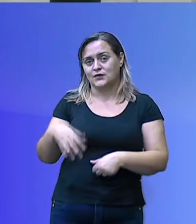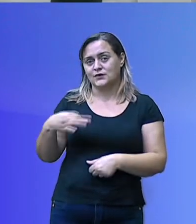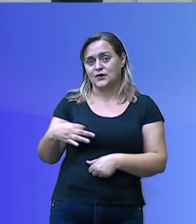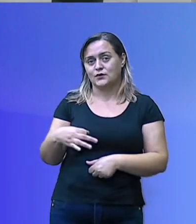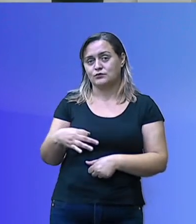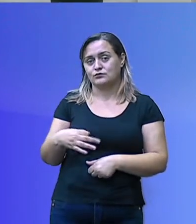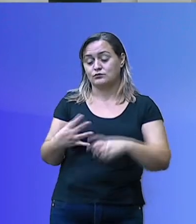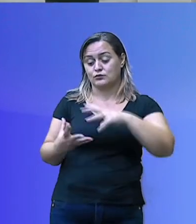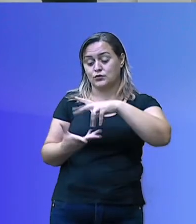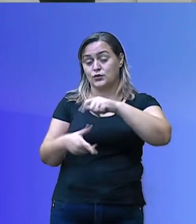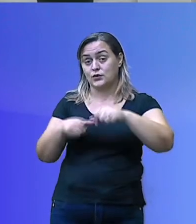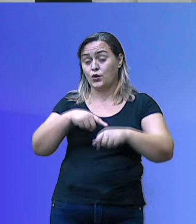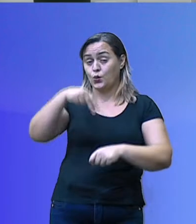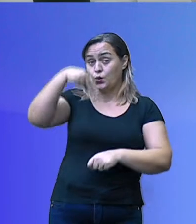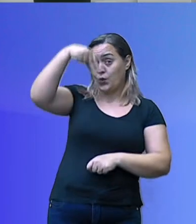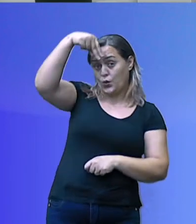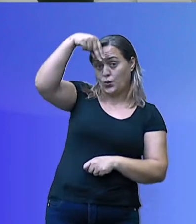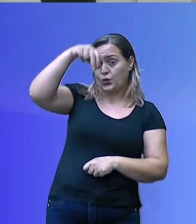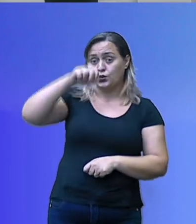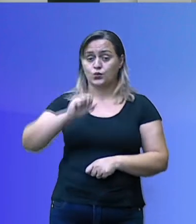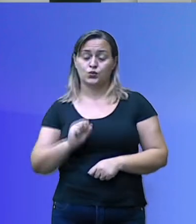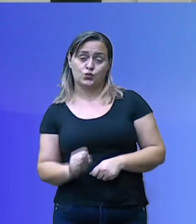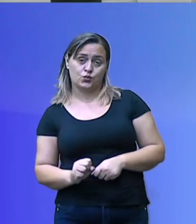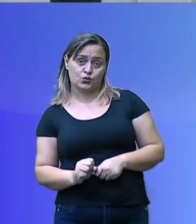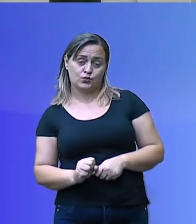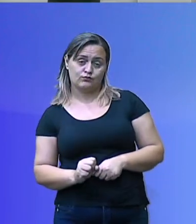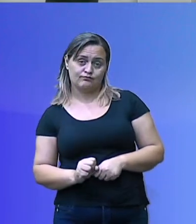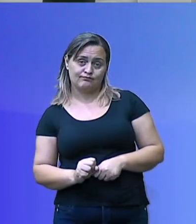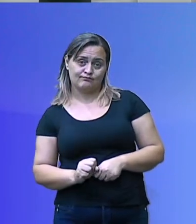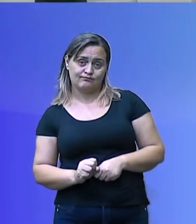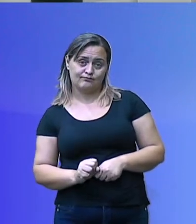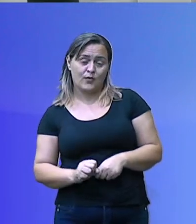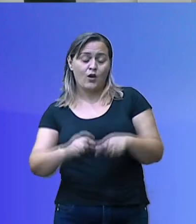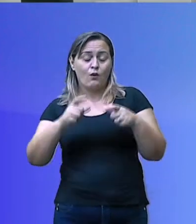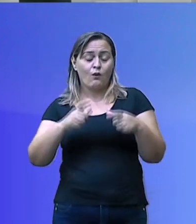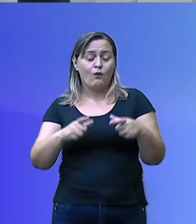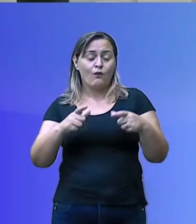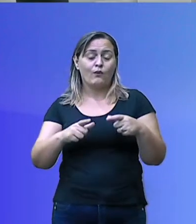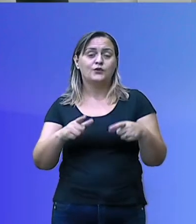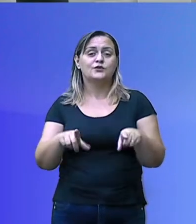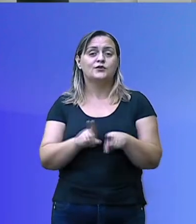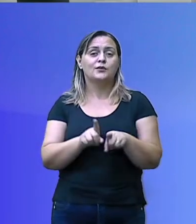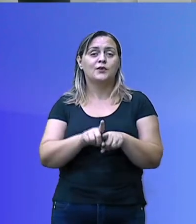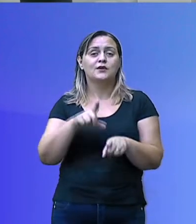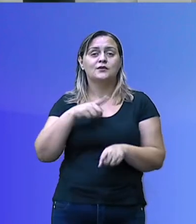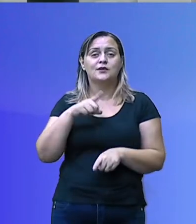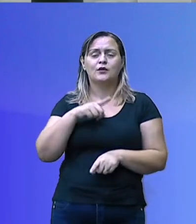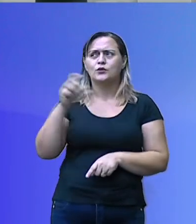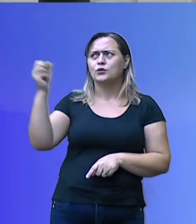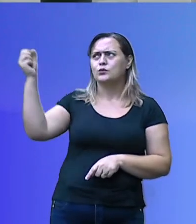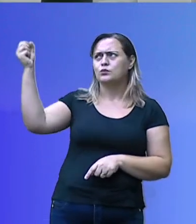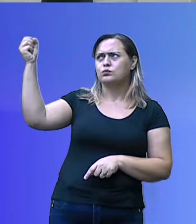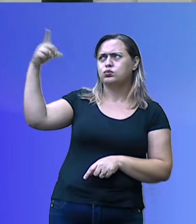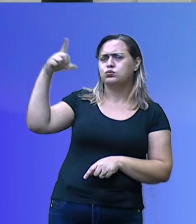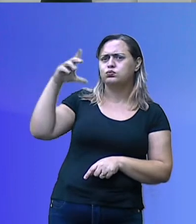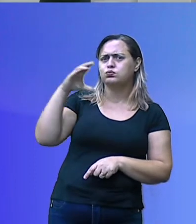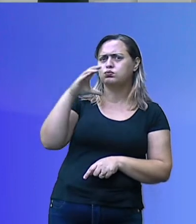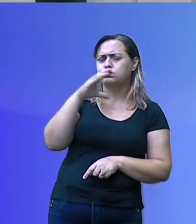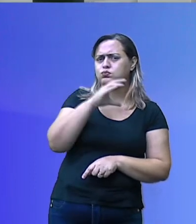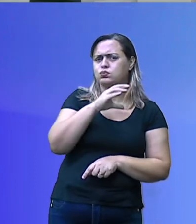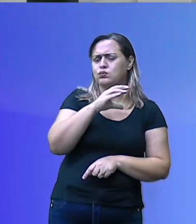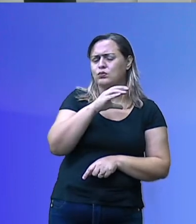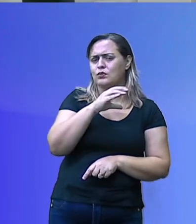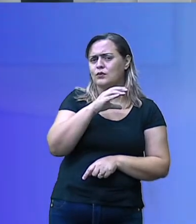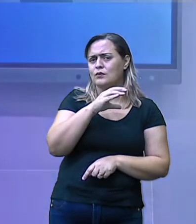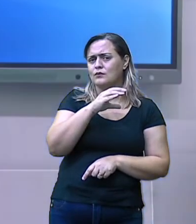que recebem a menor quantidade de calor. O inverno,